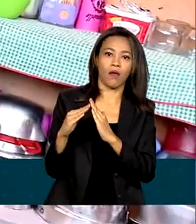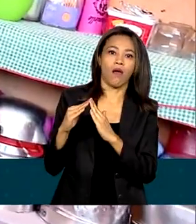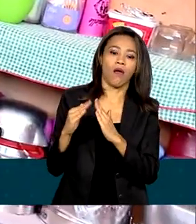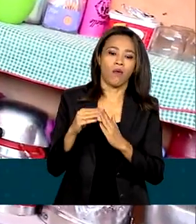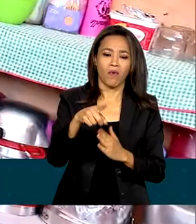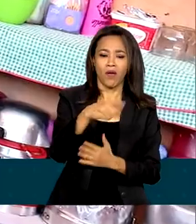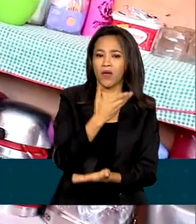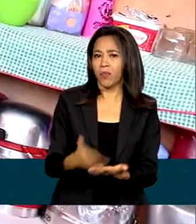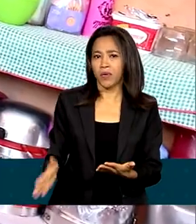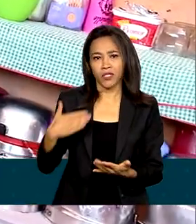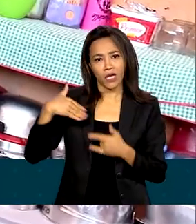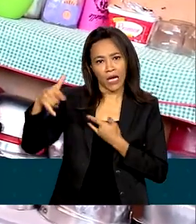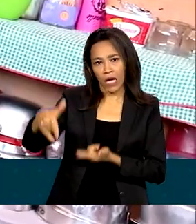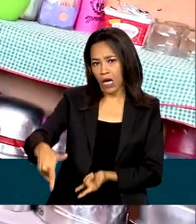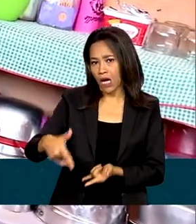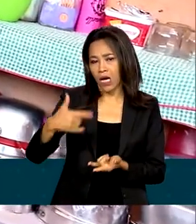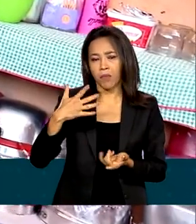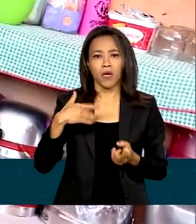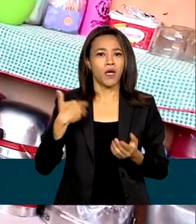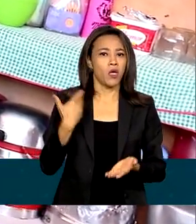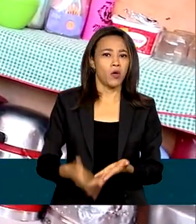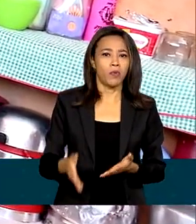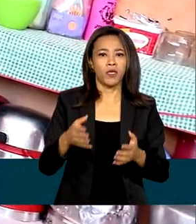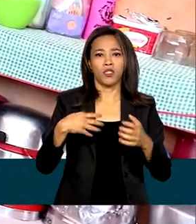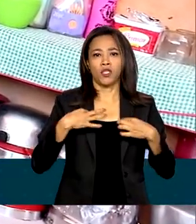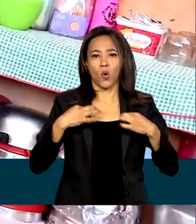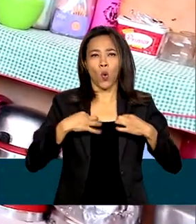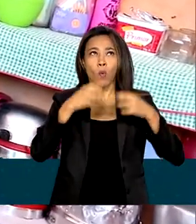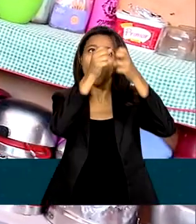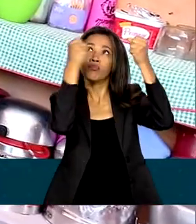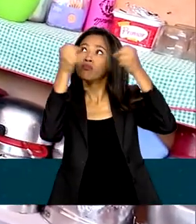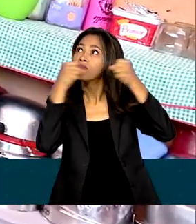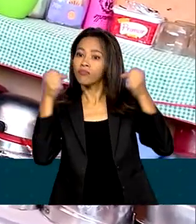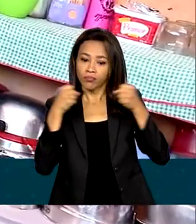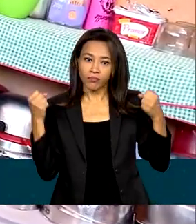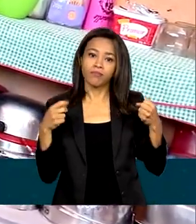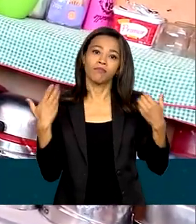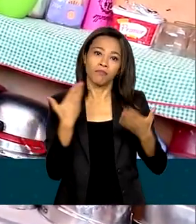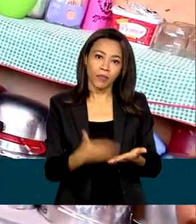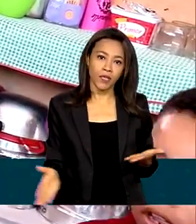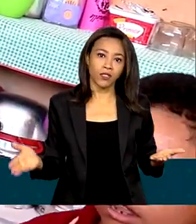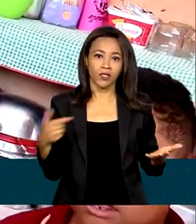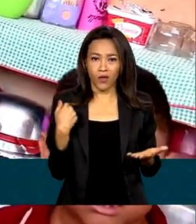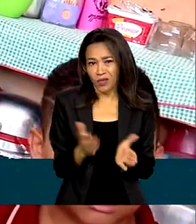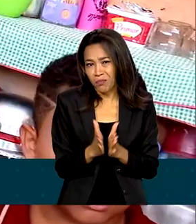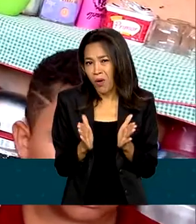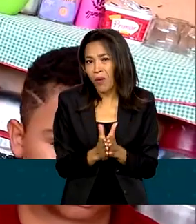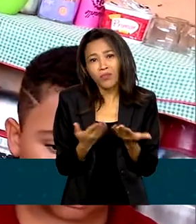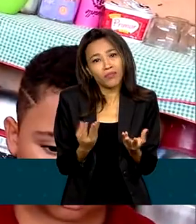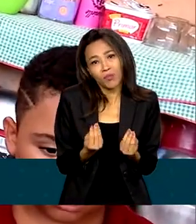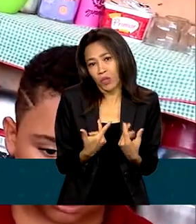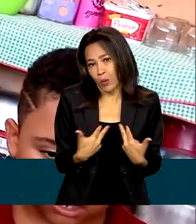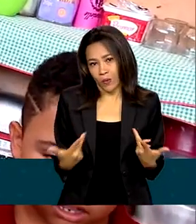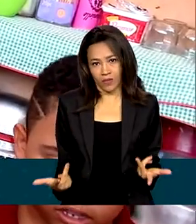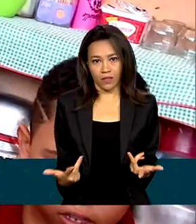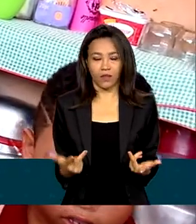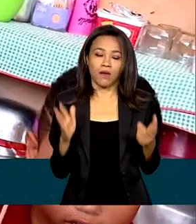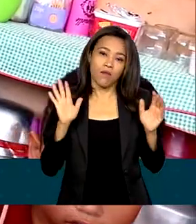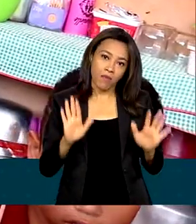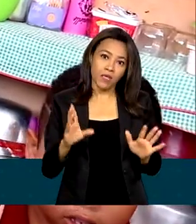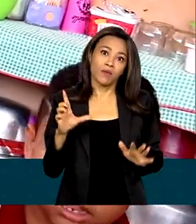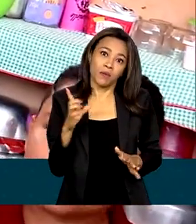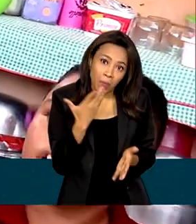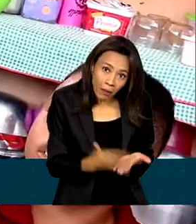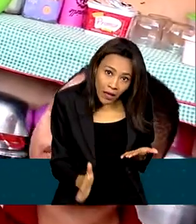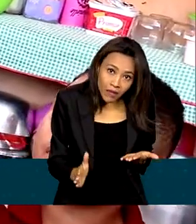Eu perdi a cama da minha filha, eu perdi o guarda-roupa. Certo que a gente que é pobre não tem muita coisa, mas o que a gente já